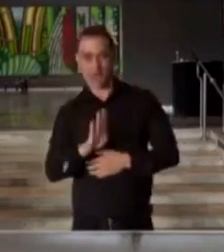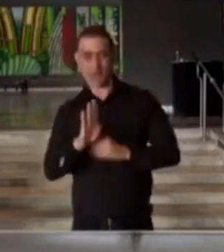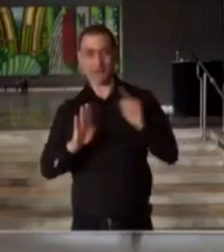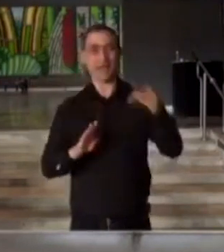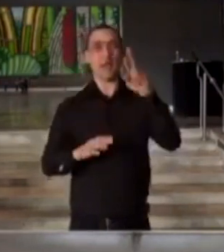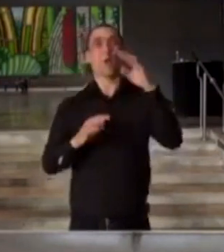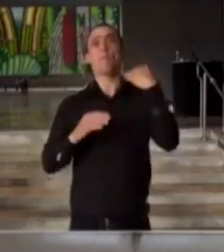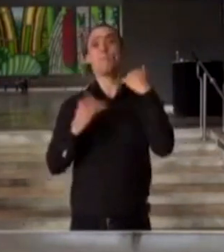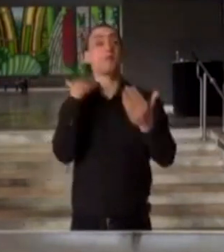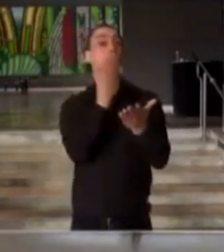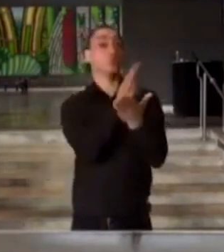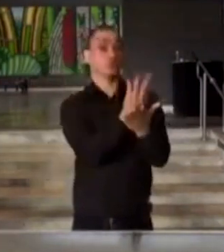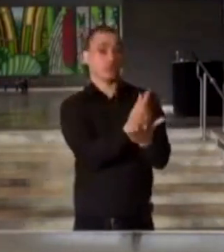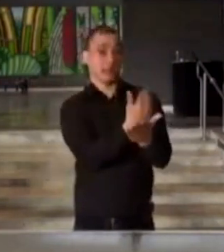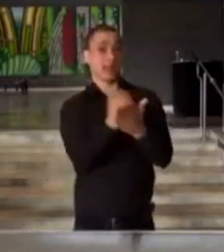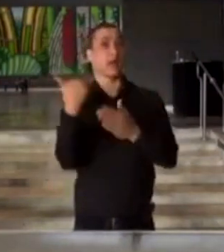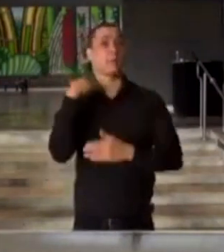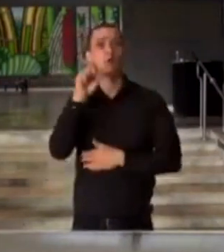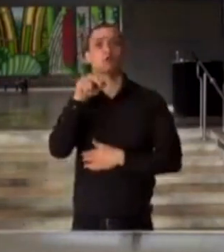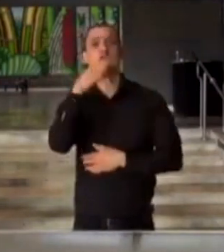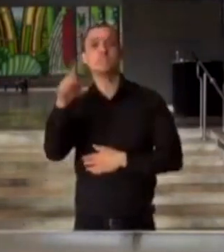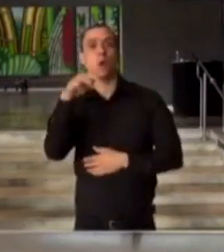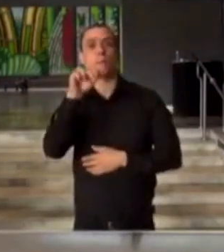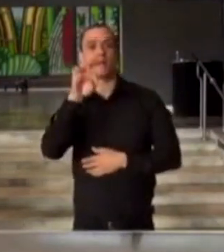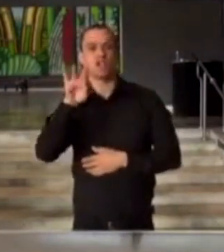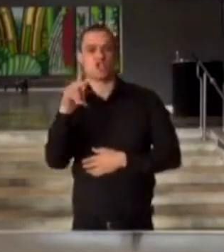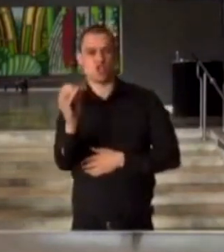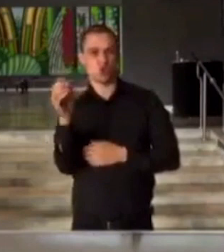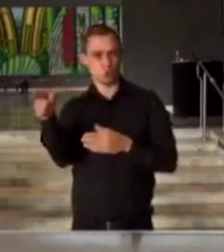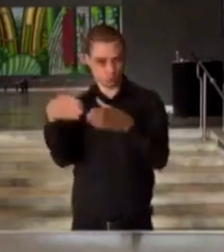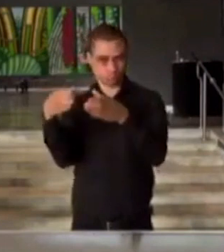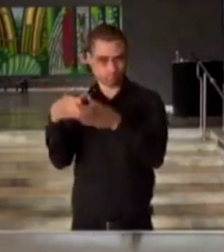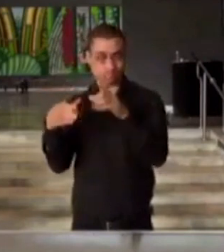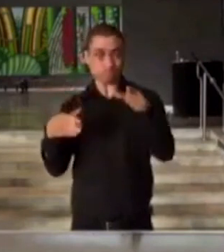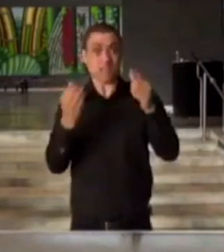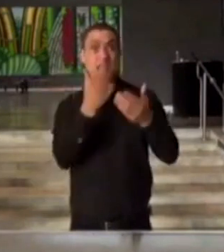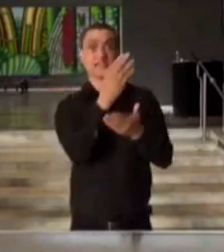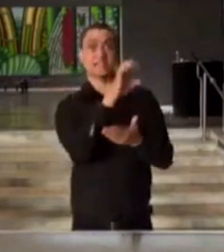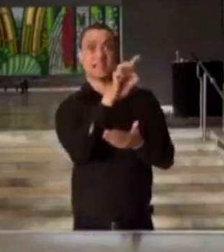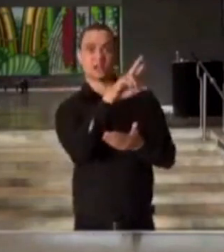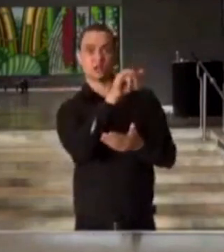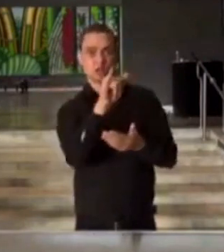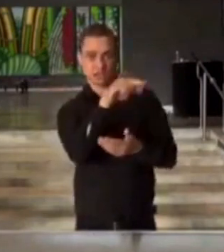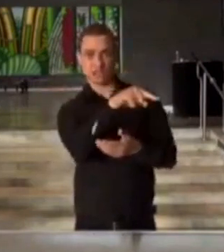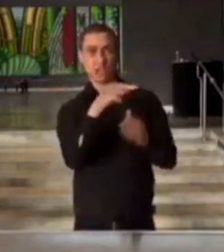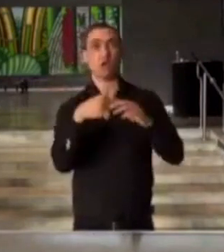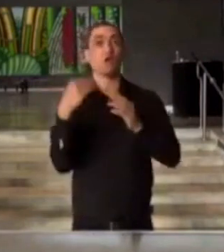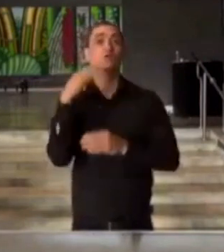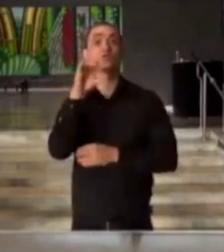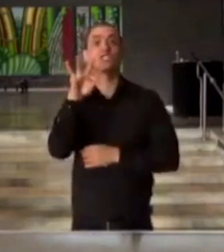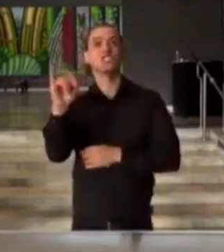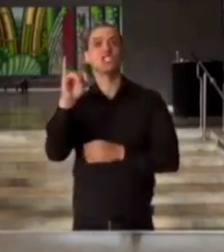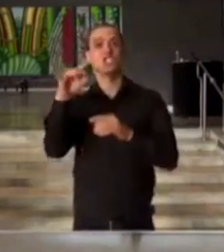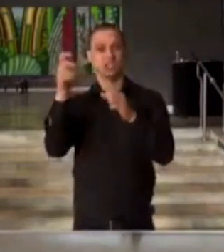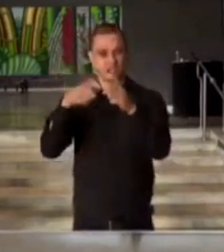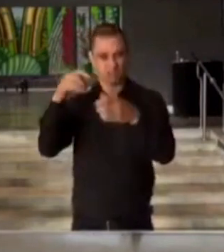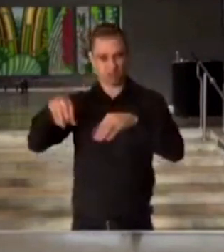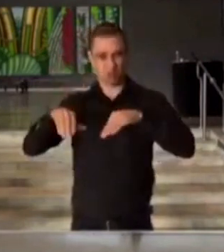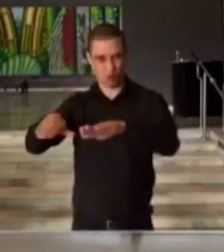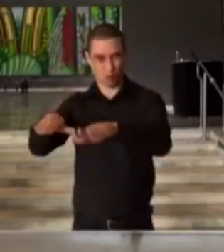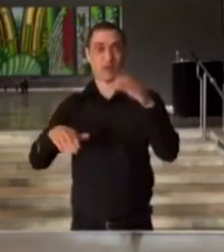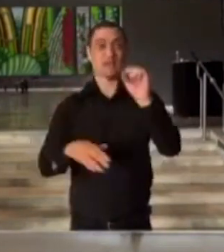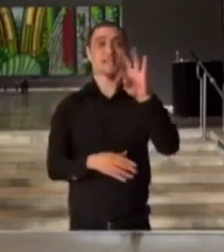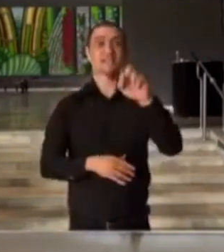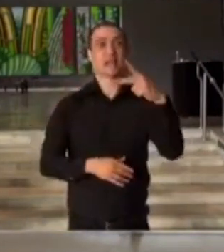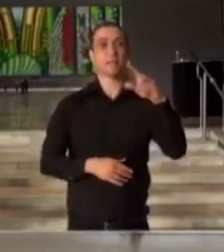o Banco Santander, São Martinho, a Usina São Martinho, a Sertrading, o Sinditêxtil, a Step &